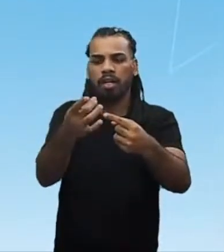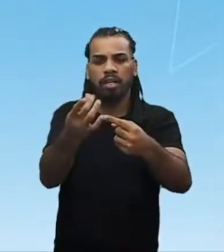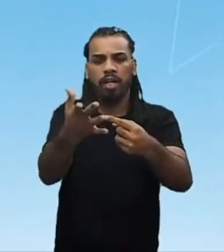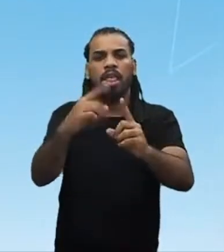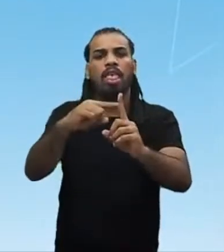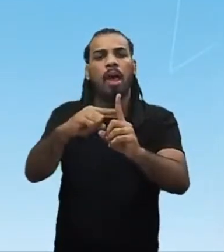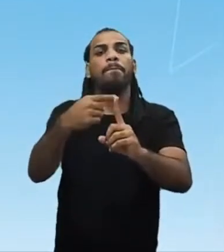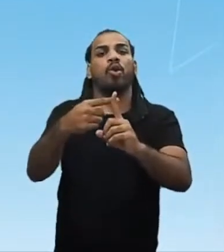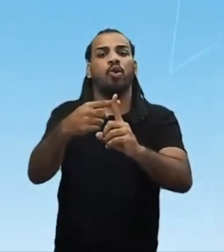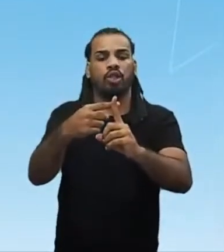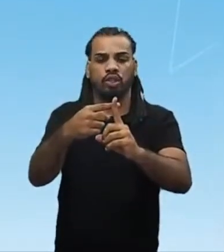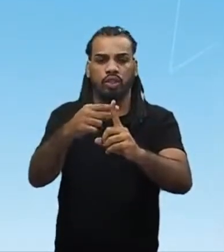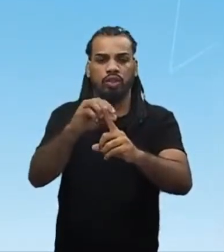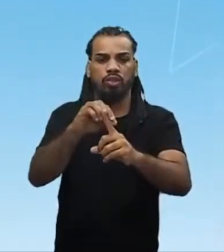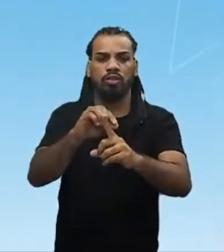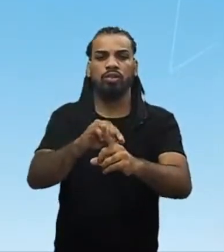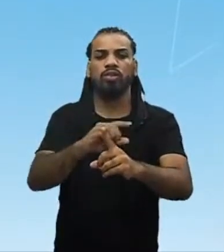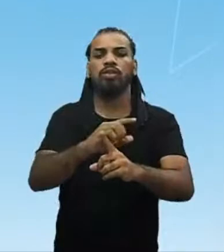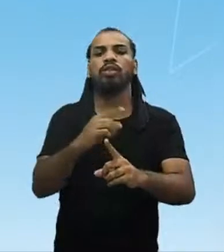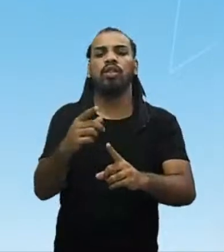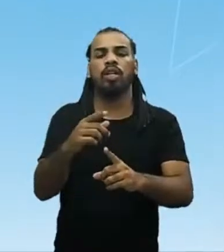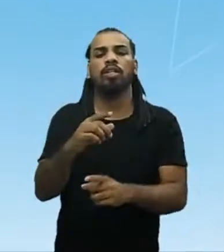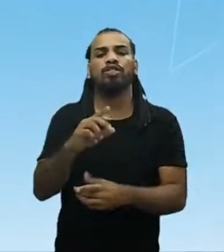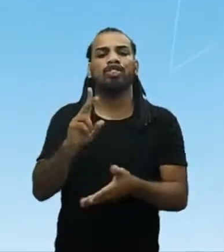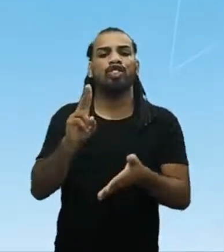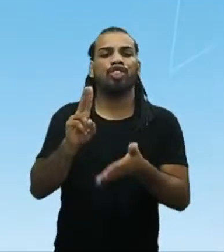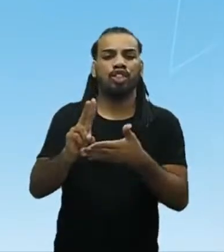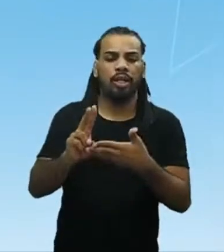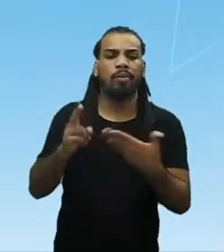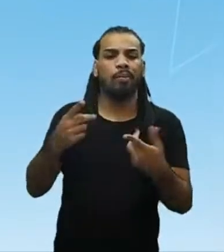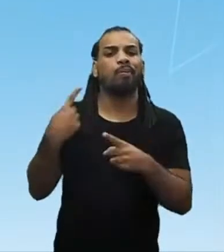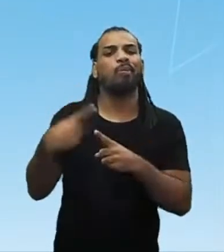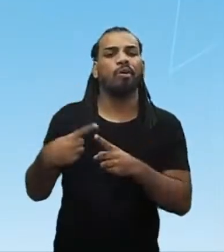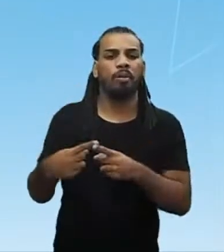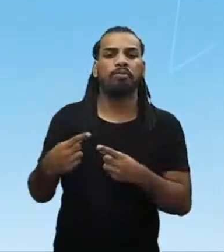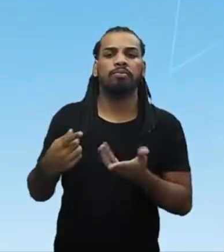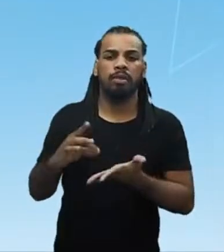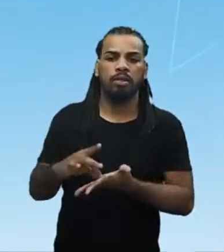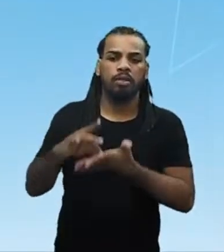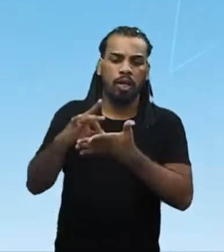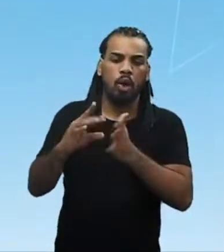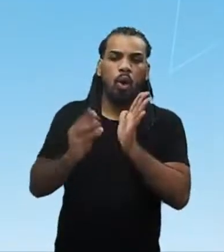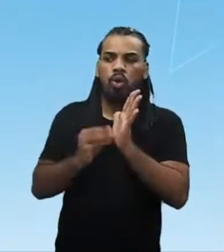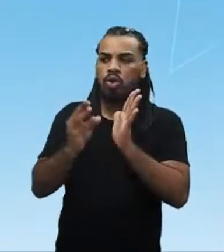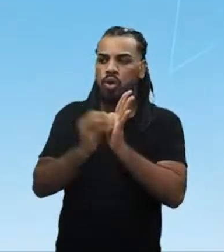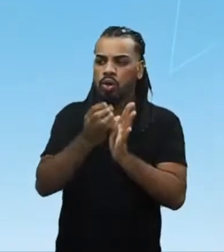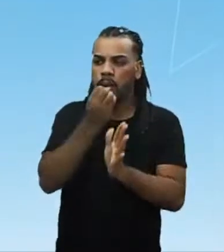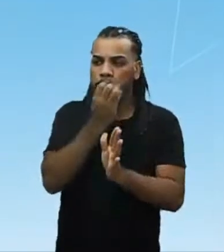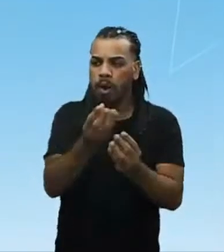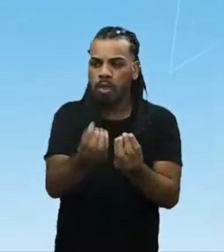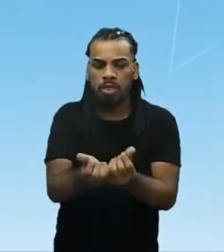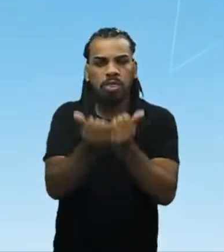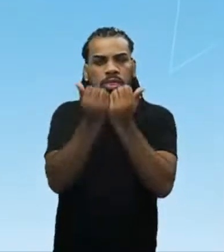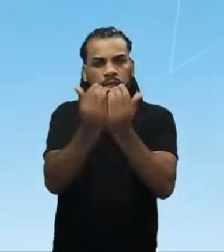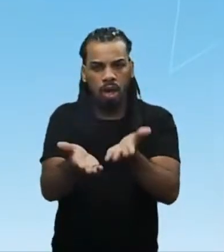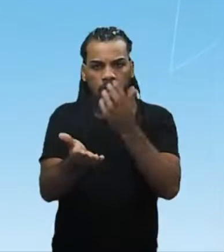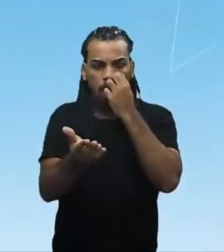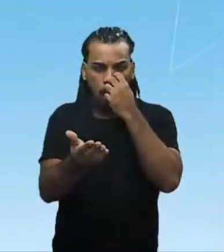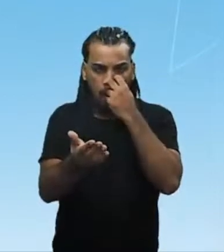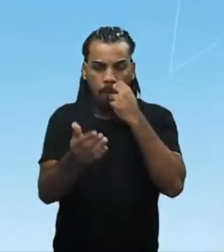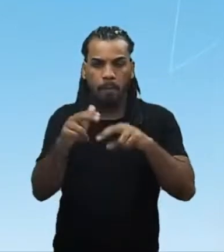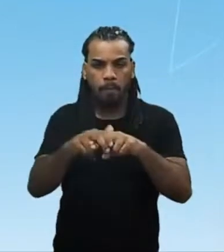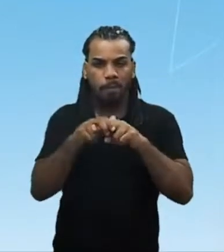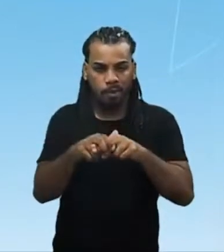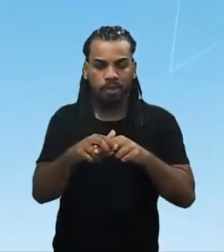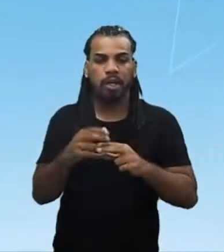dentro dessa questão dos nossos indígenas, até porque eles merecem conteúdos próprios e aulas próprias por conta da